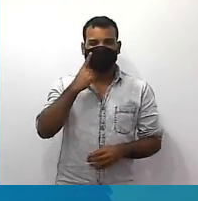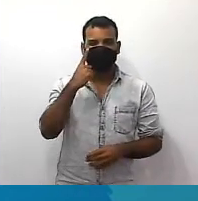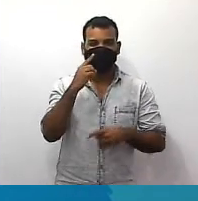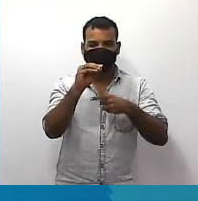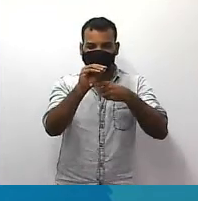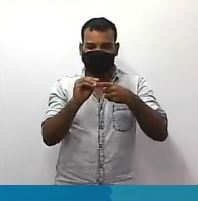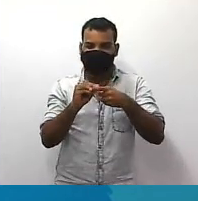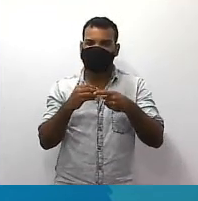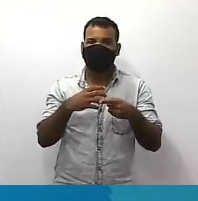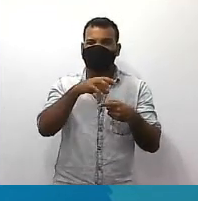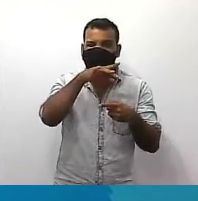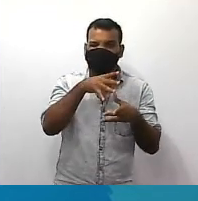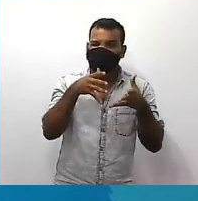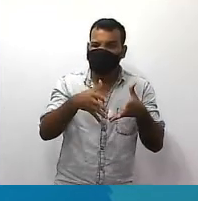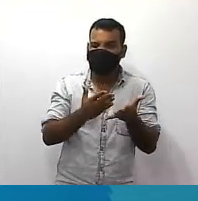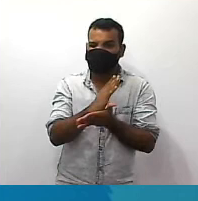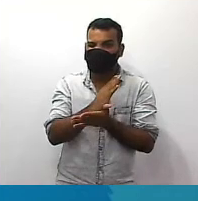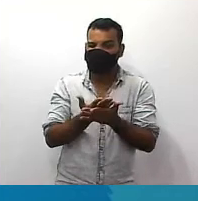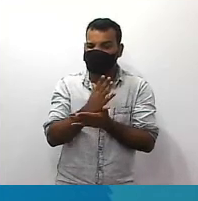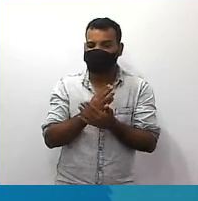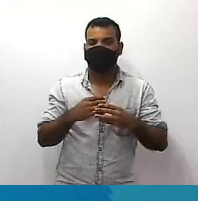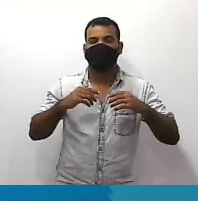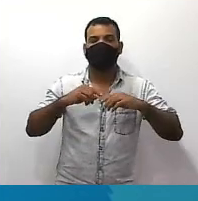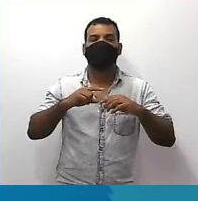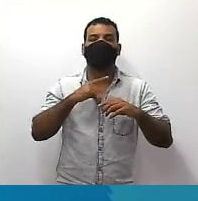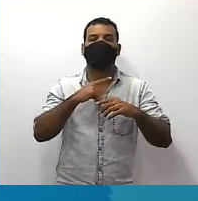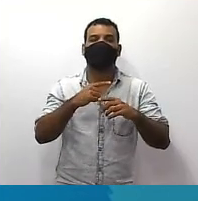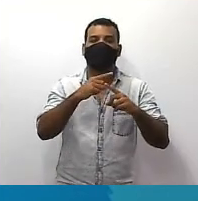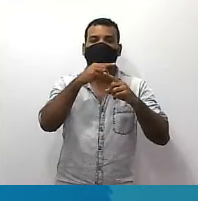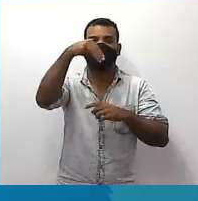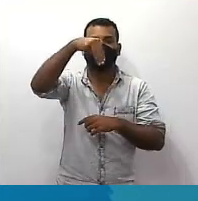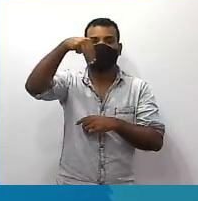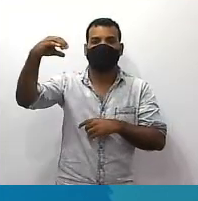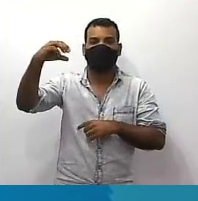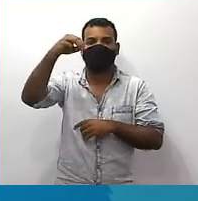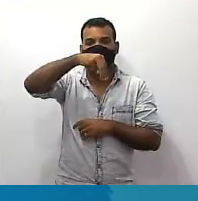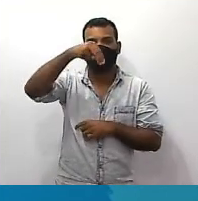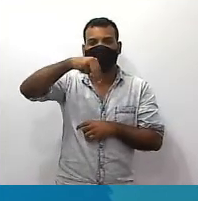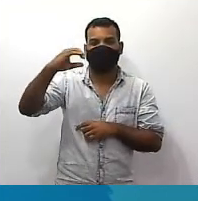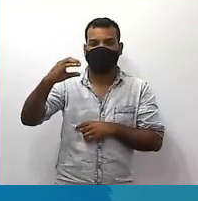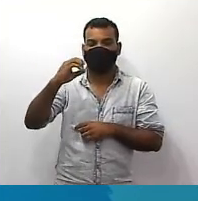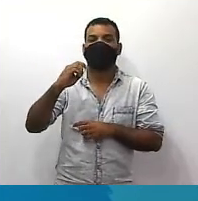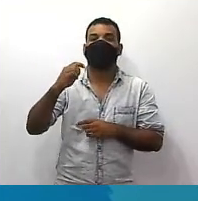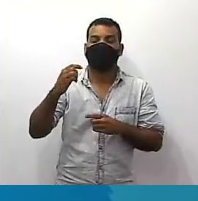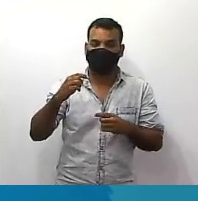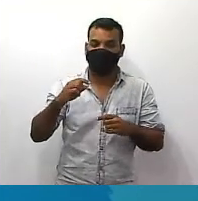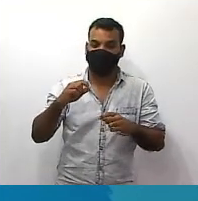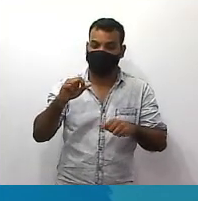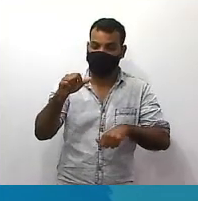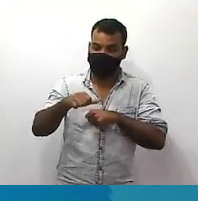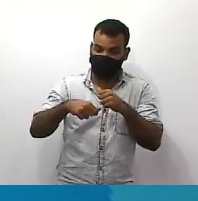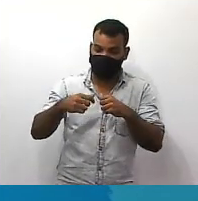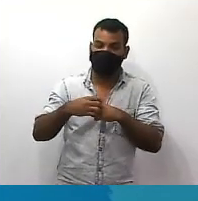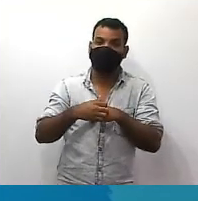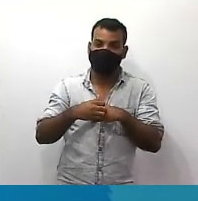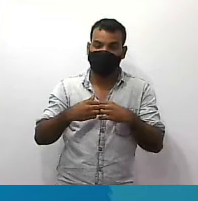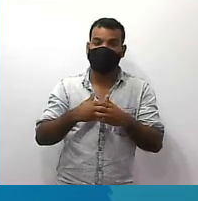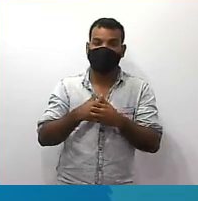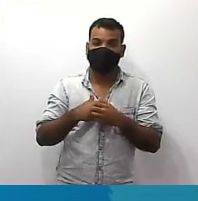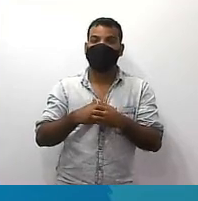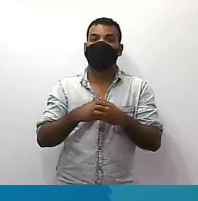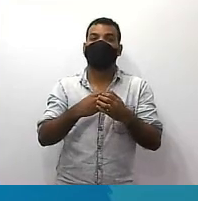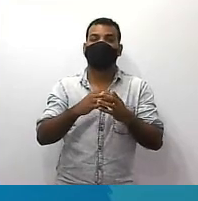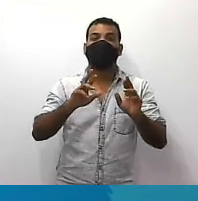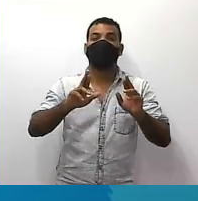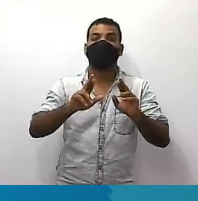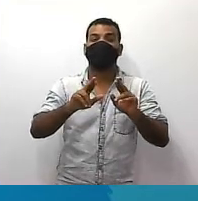é o mínimo múltiplo comum aquela coisa do mmc e transformar uma fração comum entre frações com denominadores